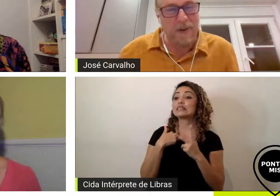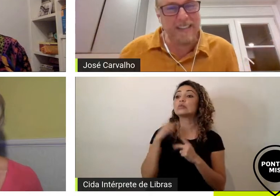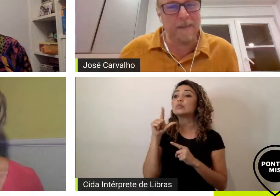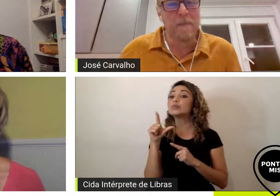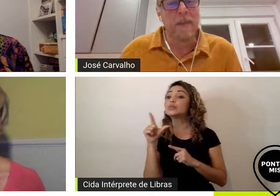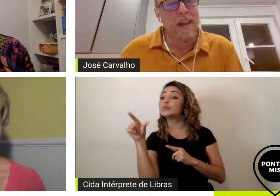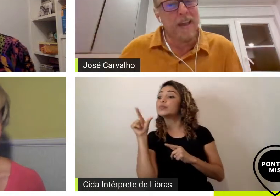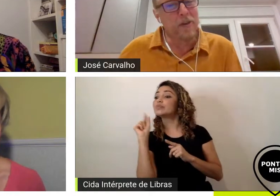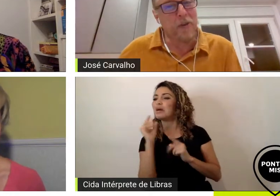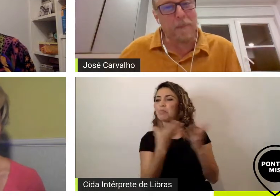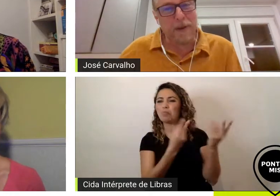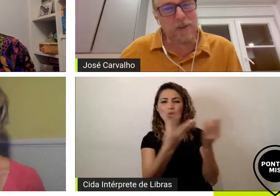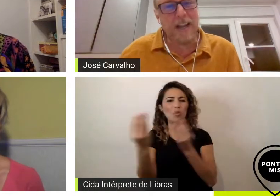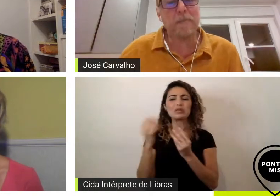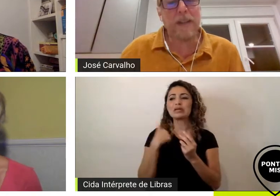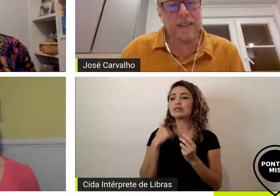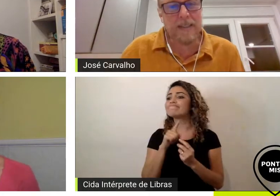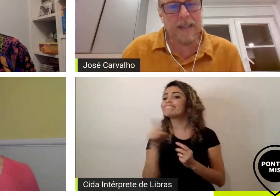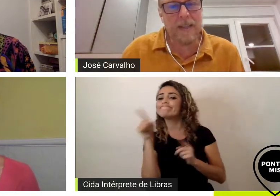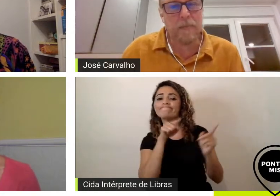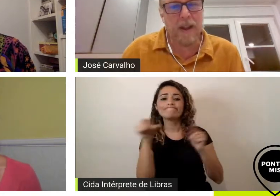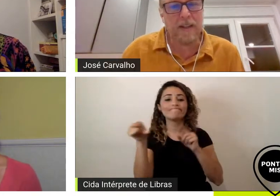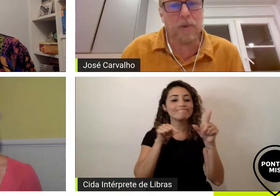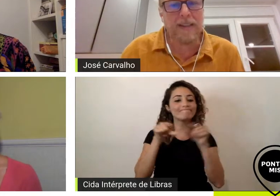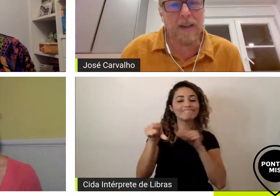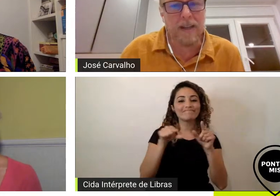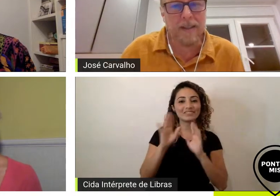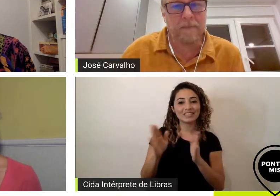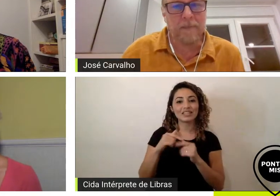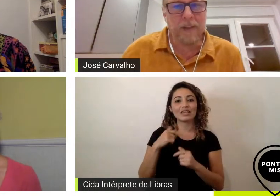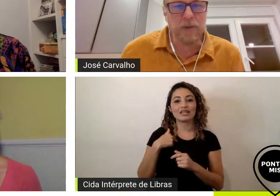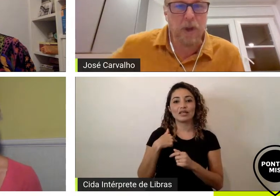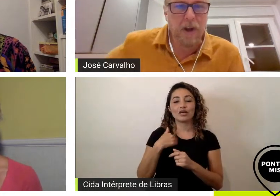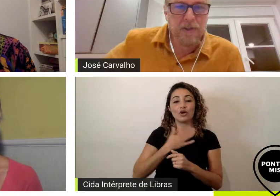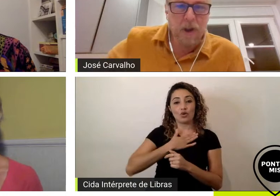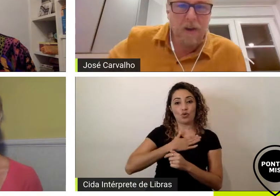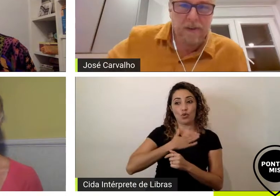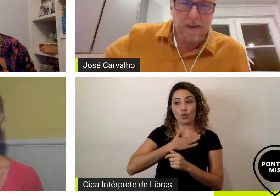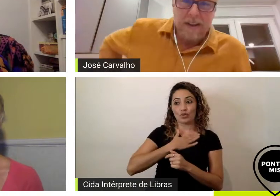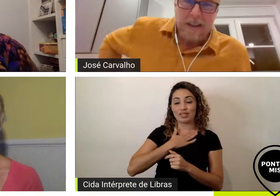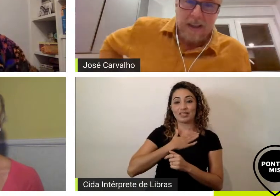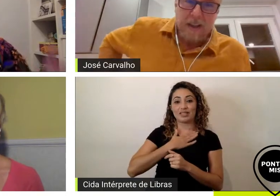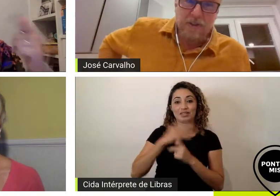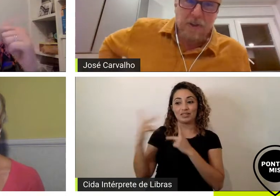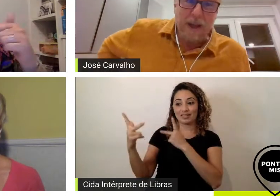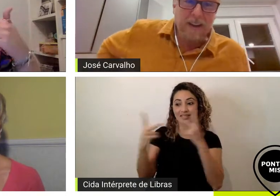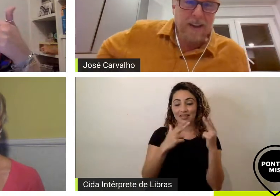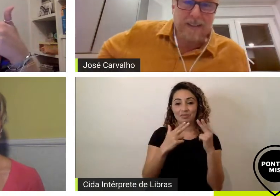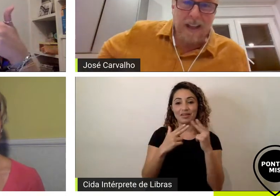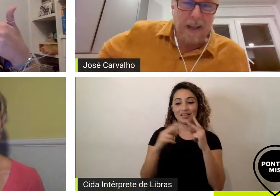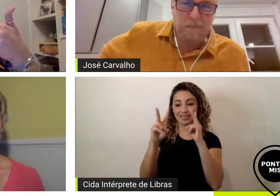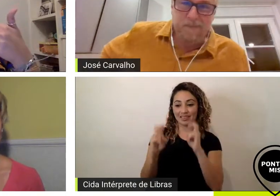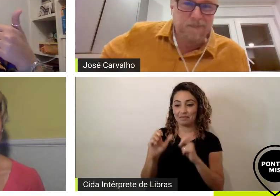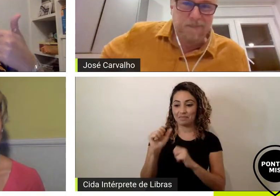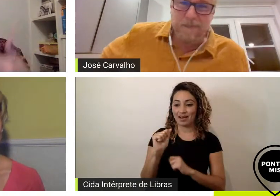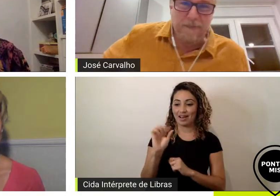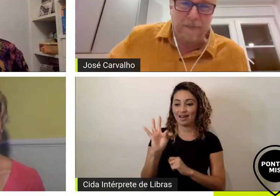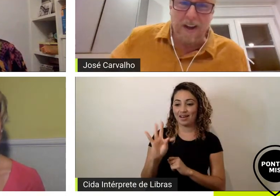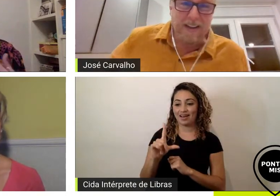que tem muita coisa eu estou apaixonado pela terceira temporada do Atlanta do Donald Glover eu sou Atlanta